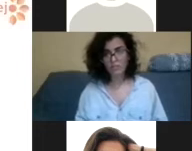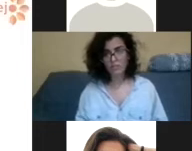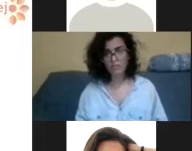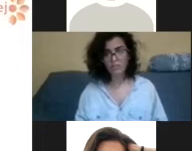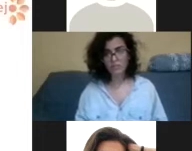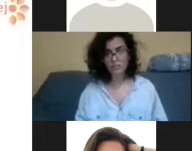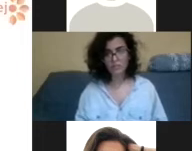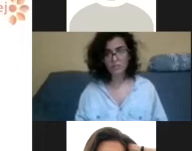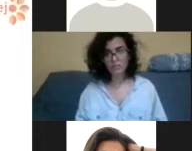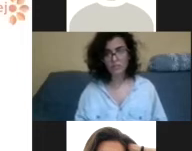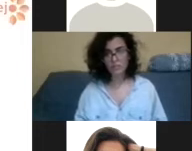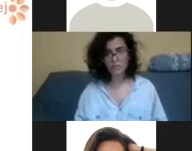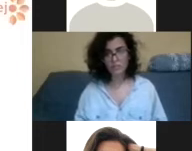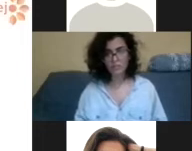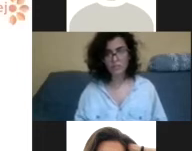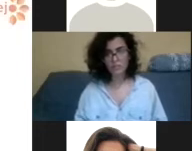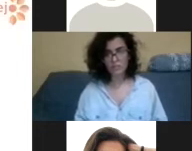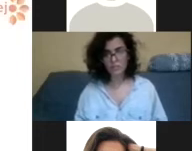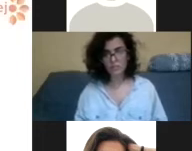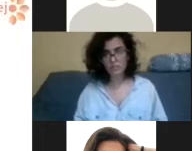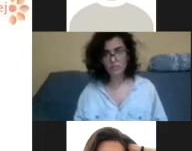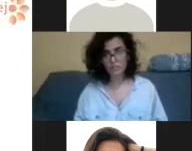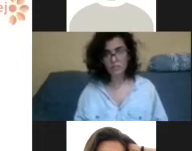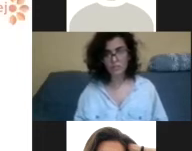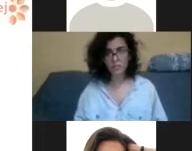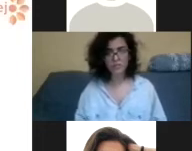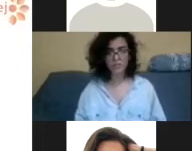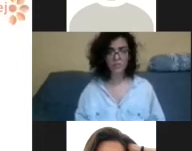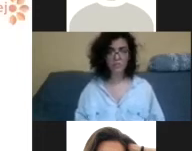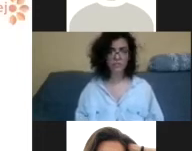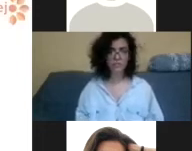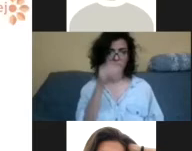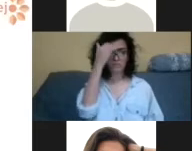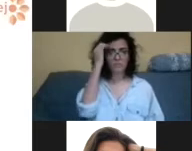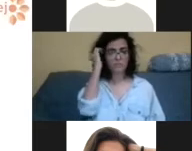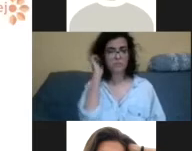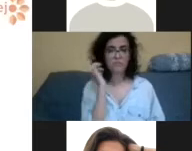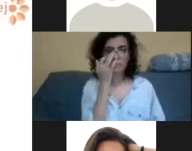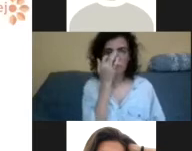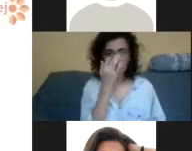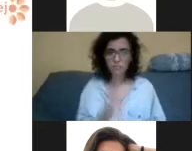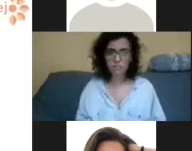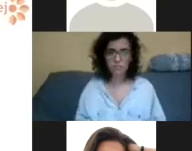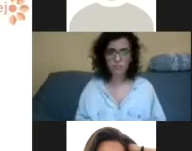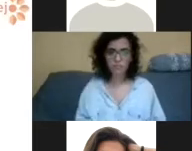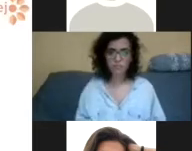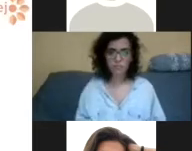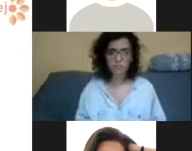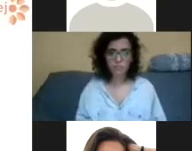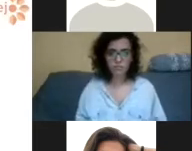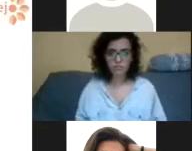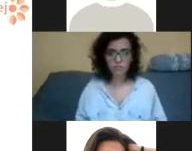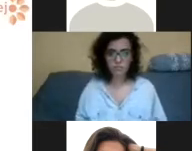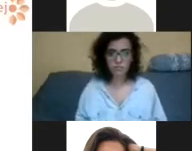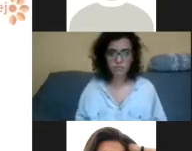E essa foi a imagem que me fez levar esse projeto adiante. porque quando a Neuza